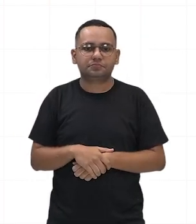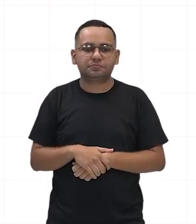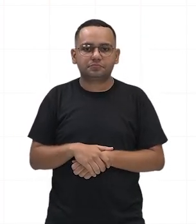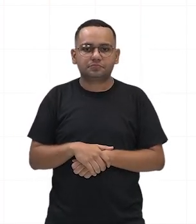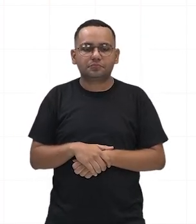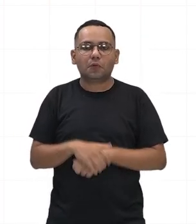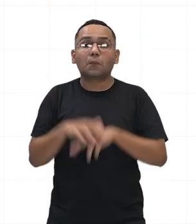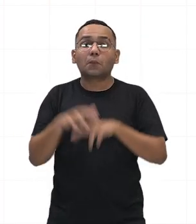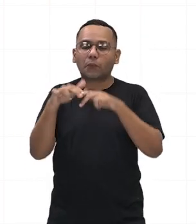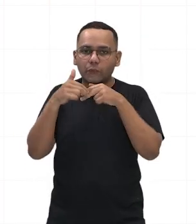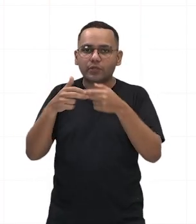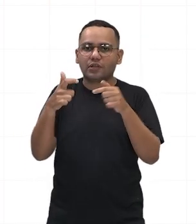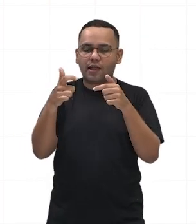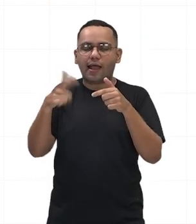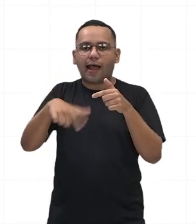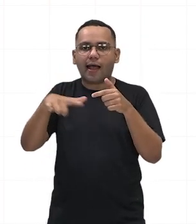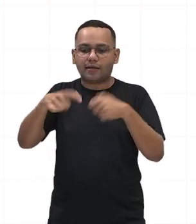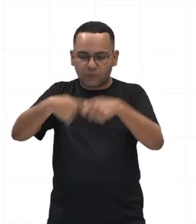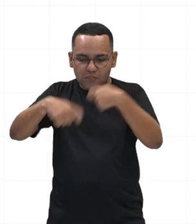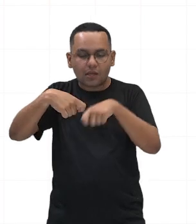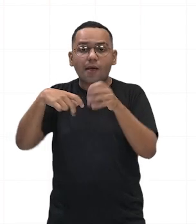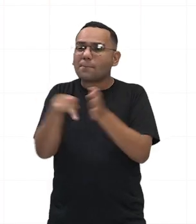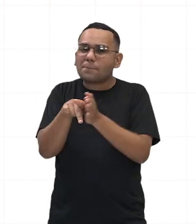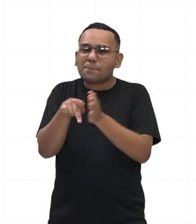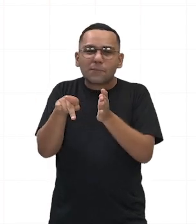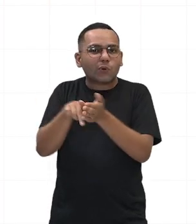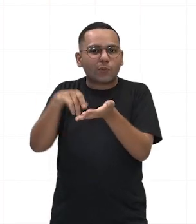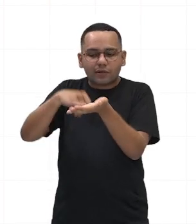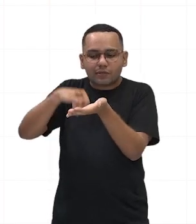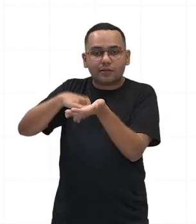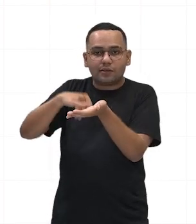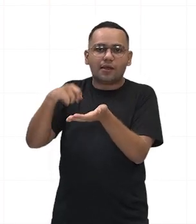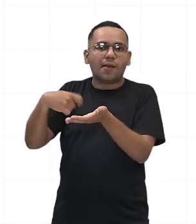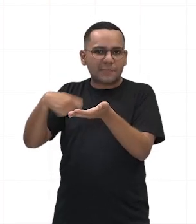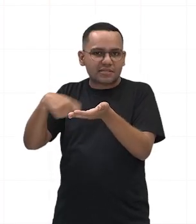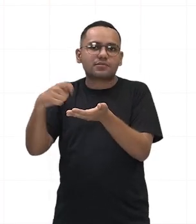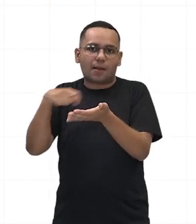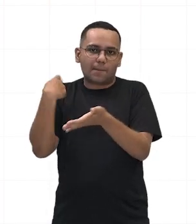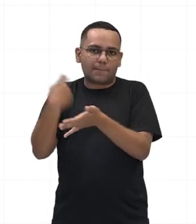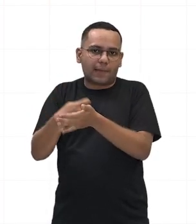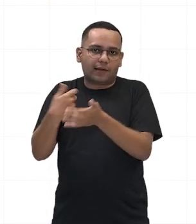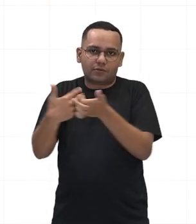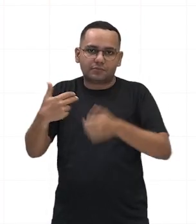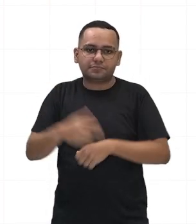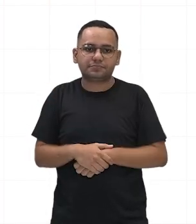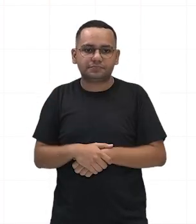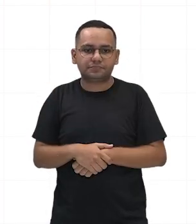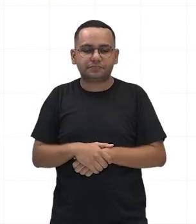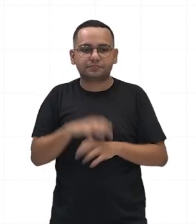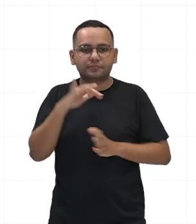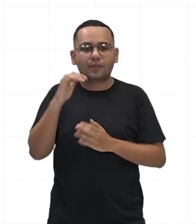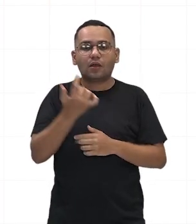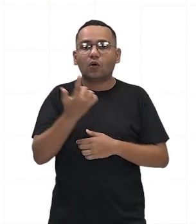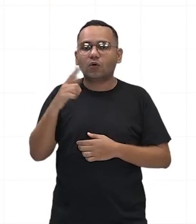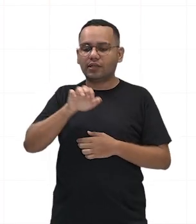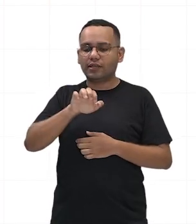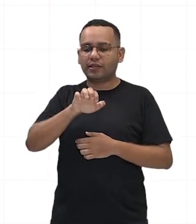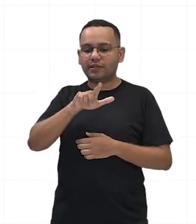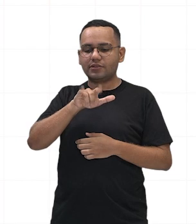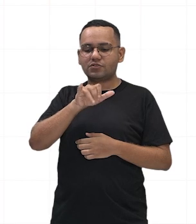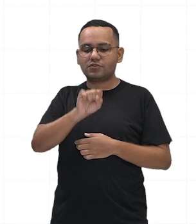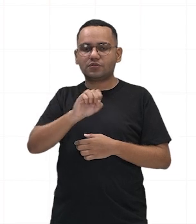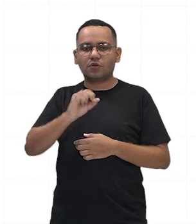imposto que eles vão fazer as obras públicas. Não é isso? Muito bem. Depois, nós temos os edis, ou edil.